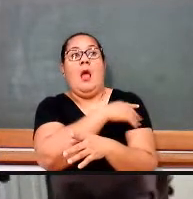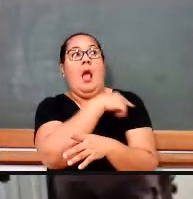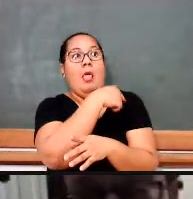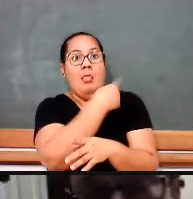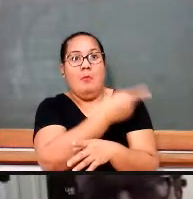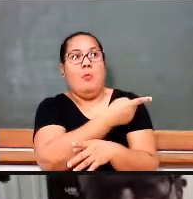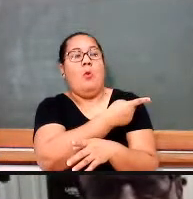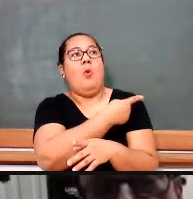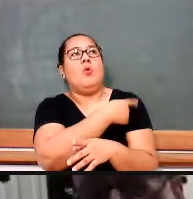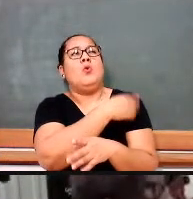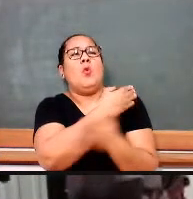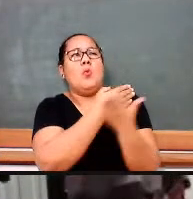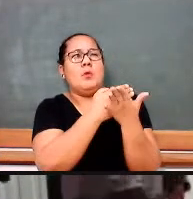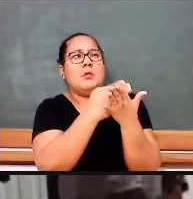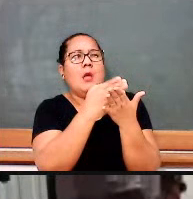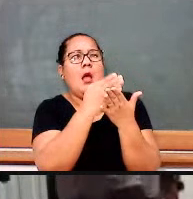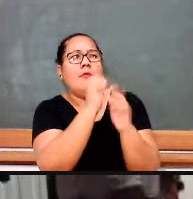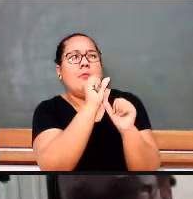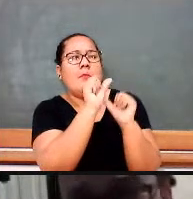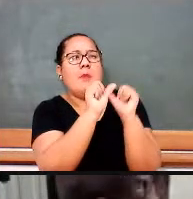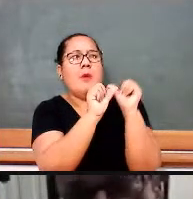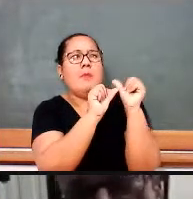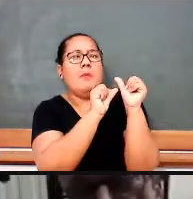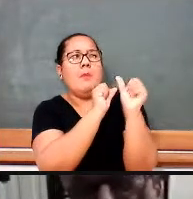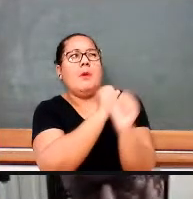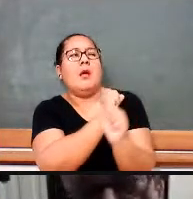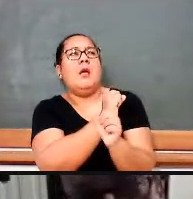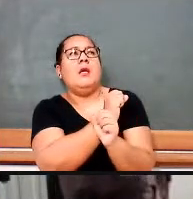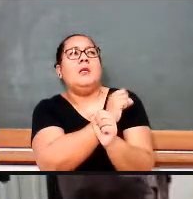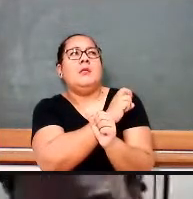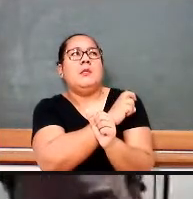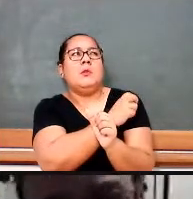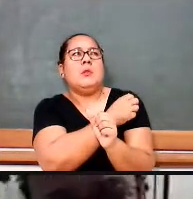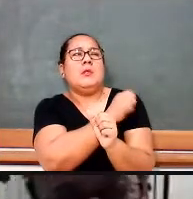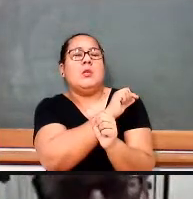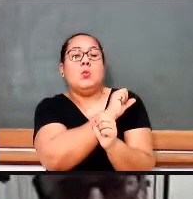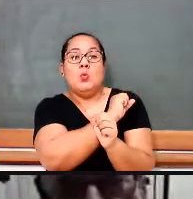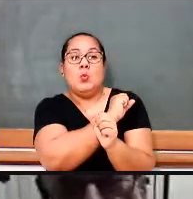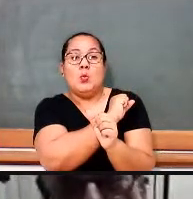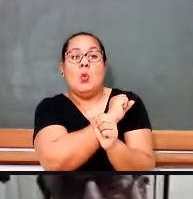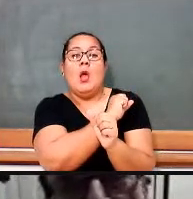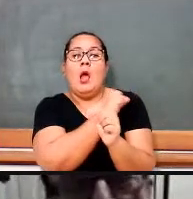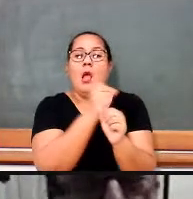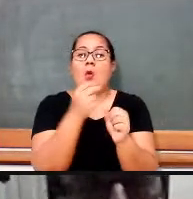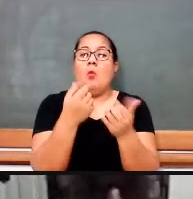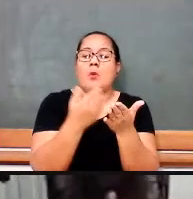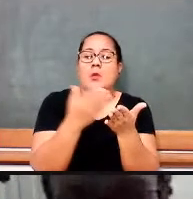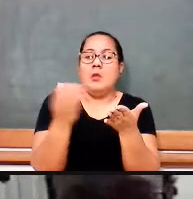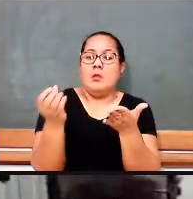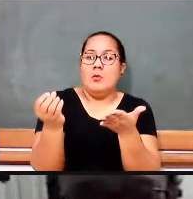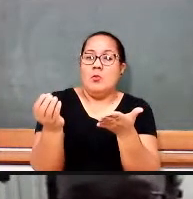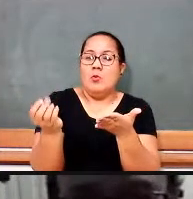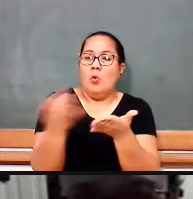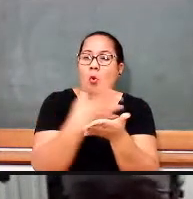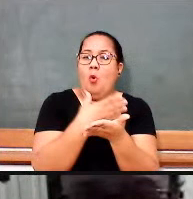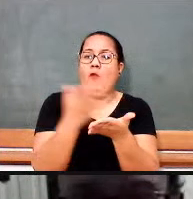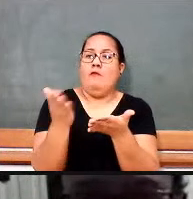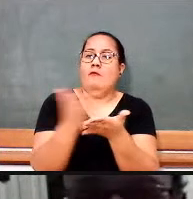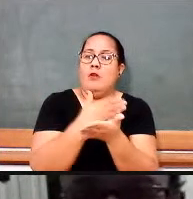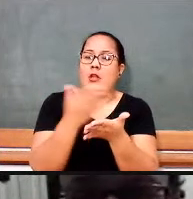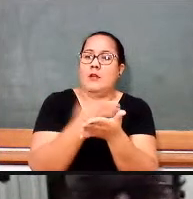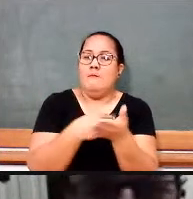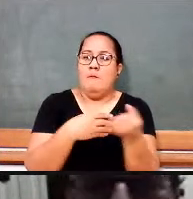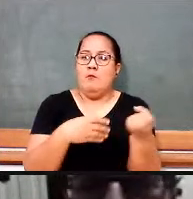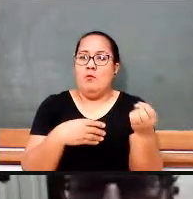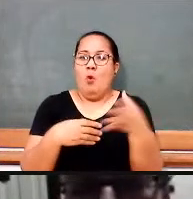pega essas ideias de fusão, tal, aparece em novos livros, livros que não havia antes, livros para